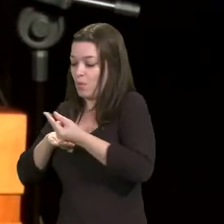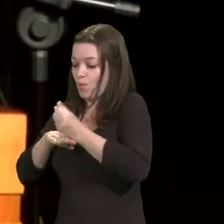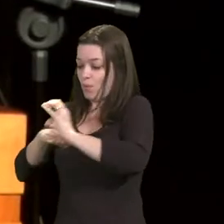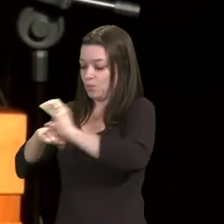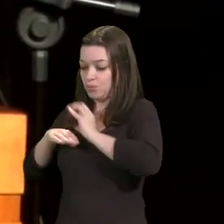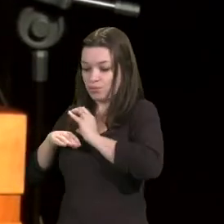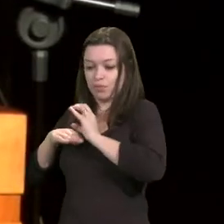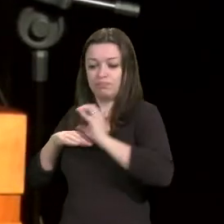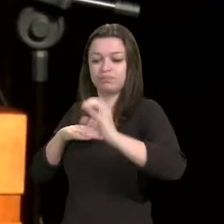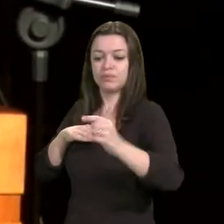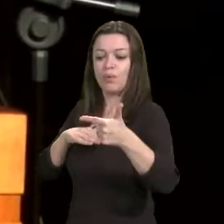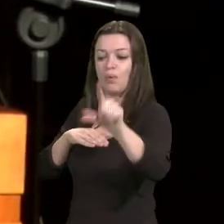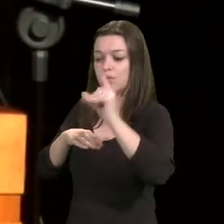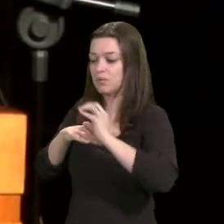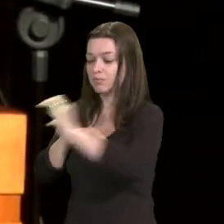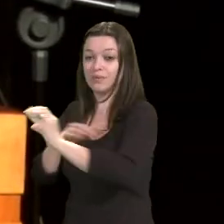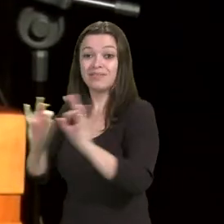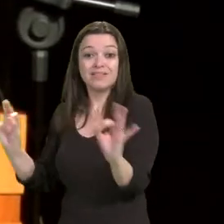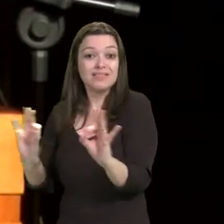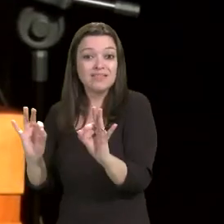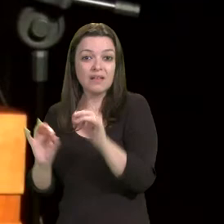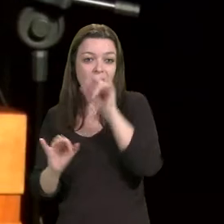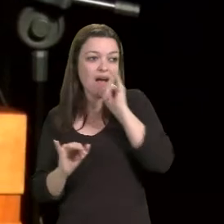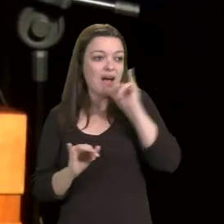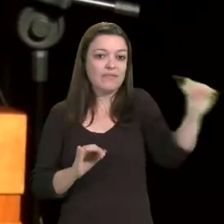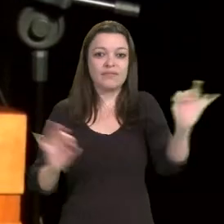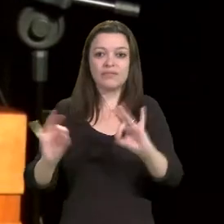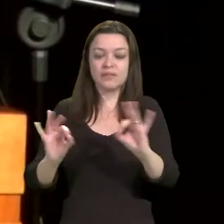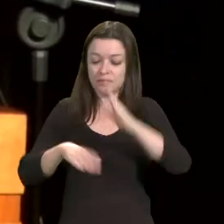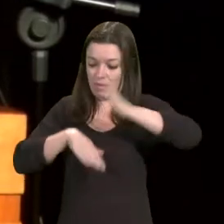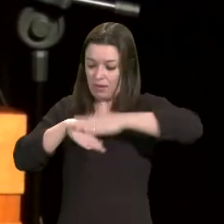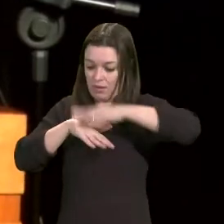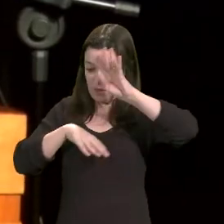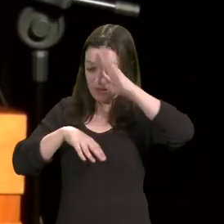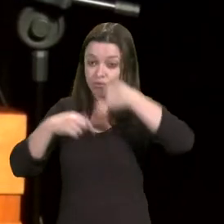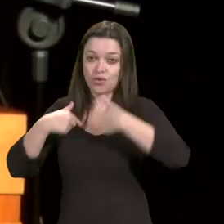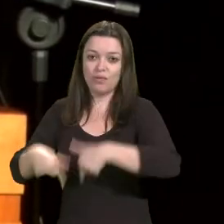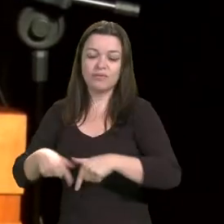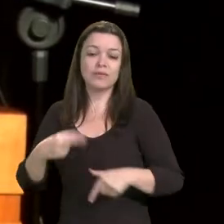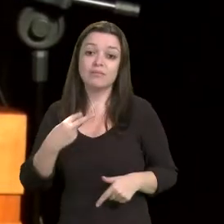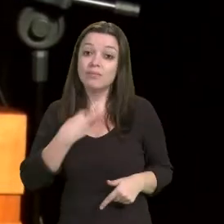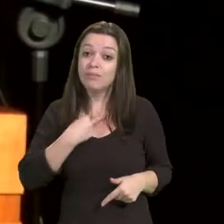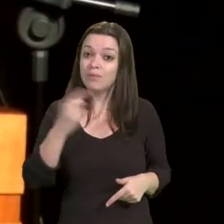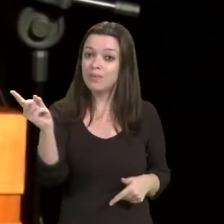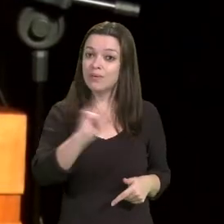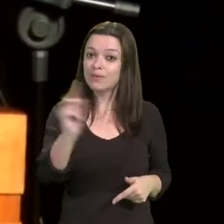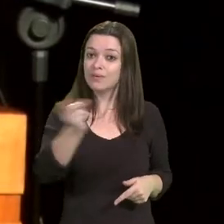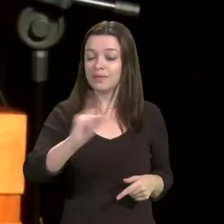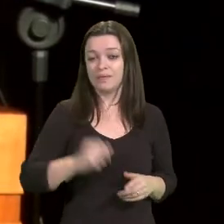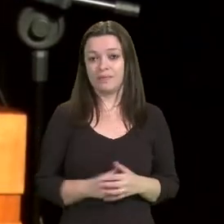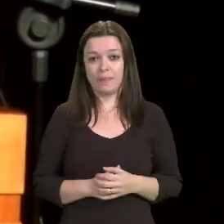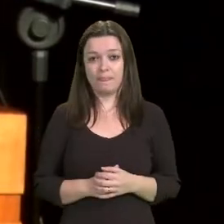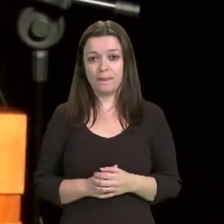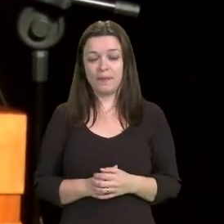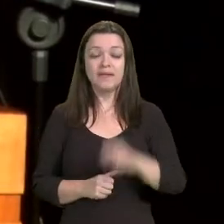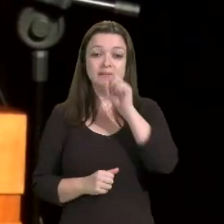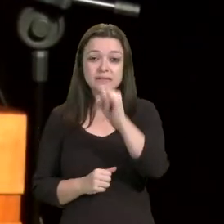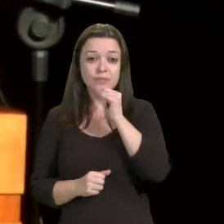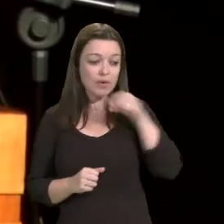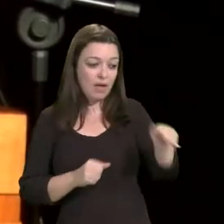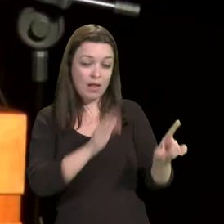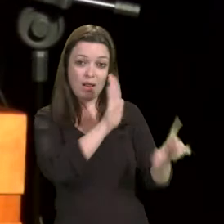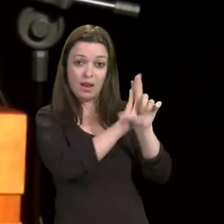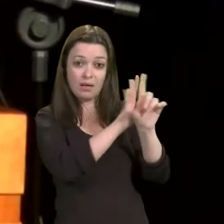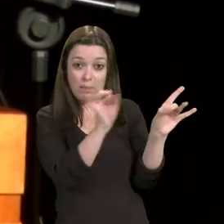prévia autorização legislativa. Se o Legislativo já definiu as alocações dos